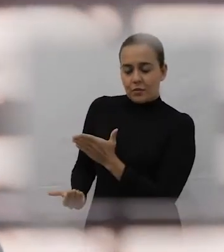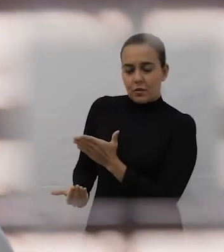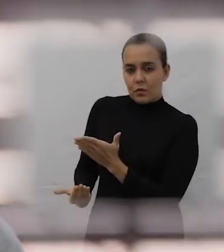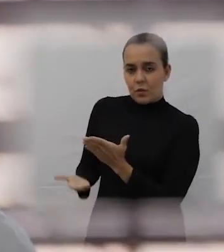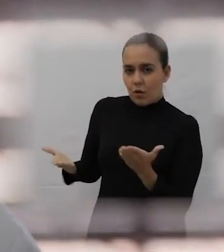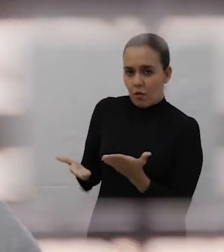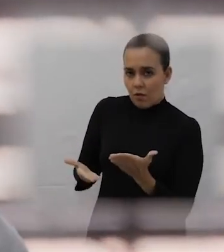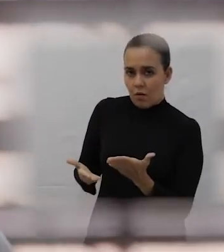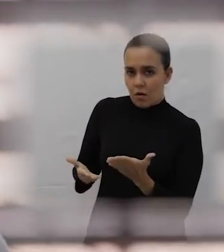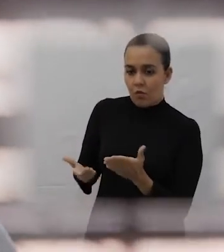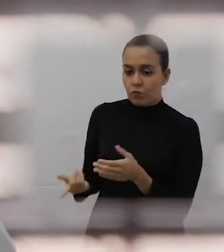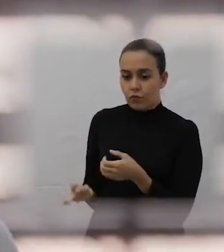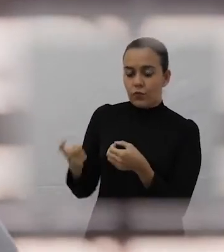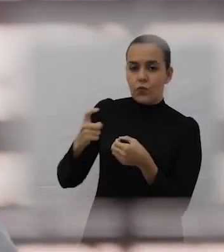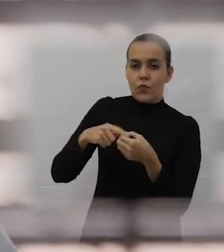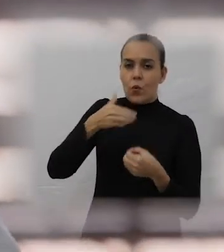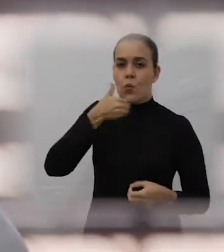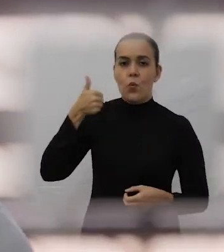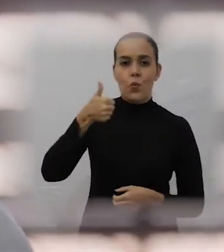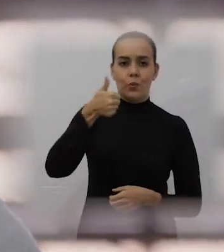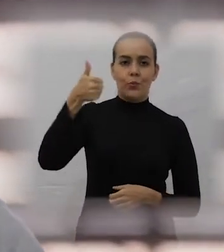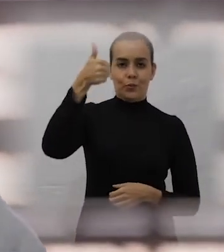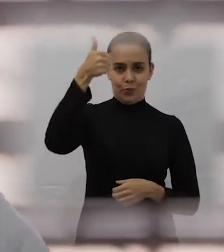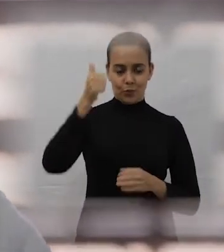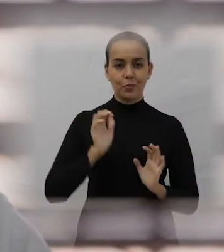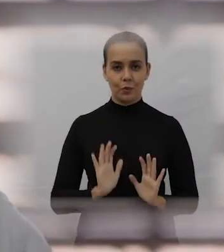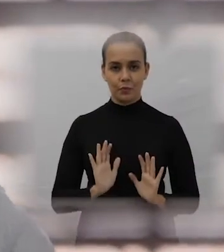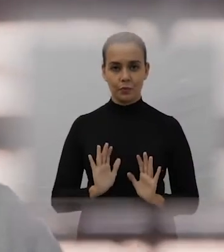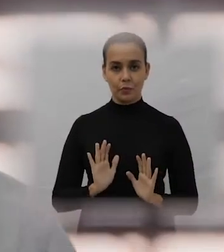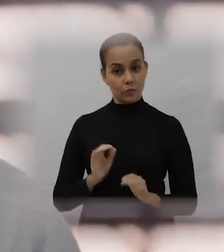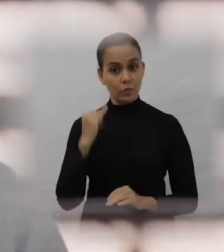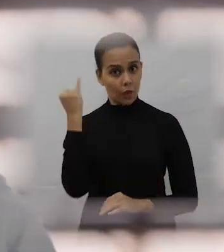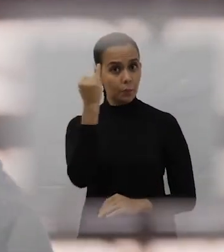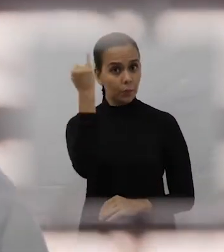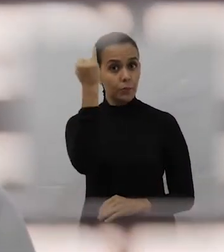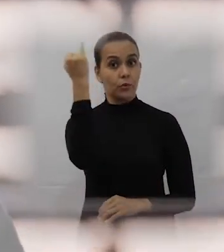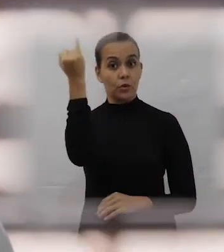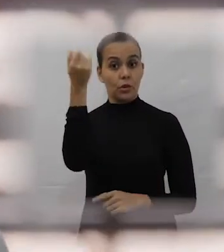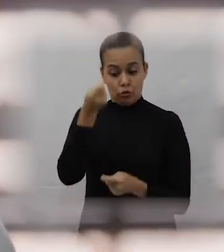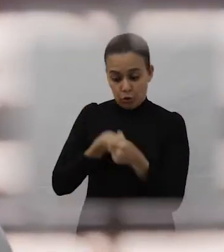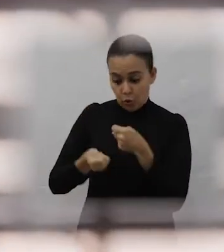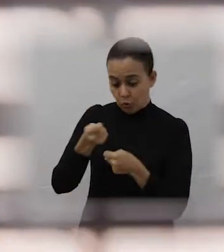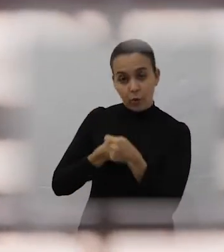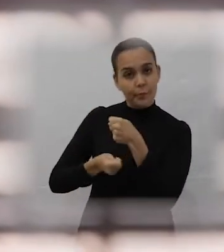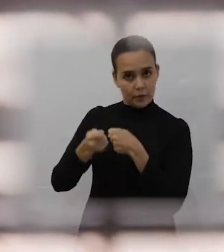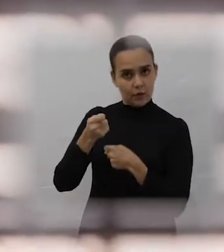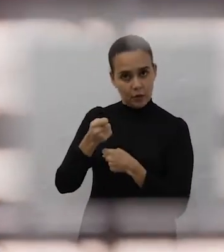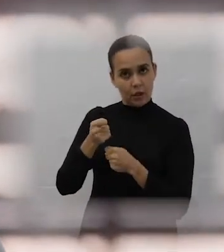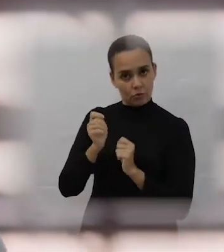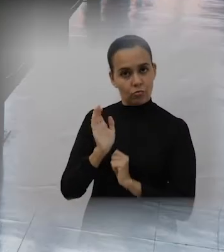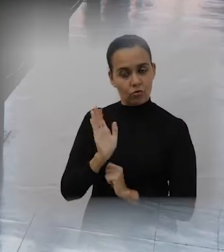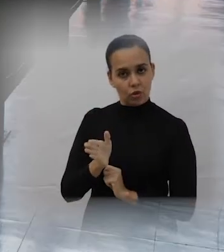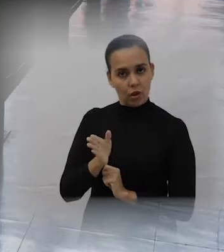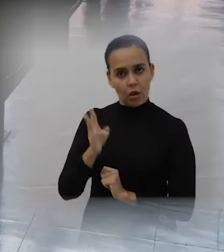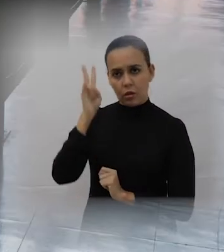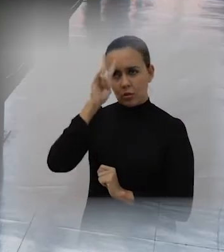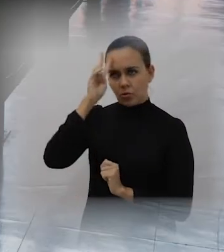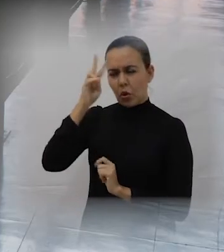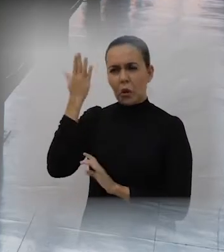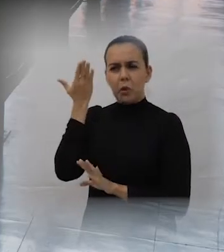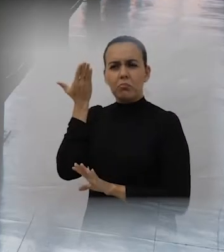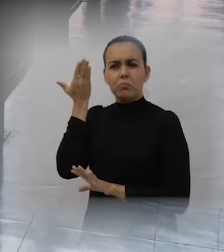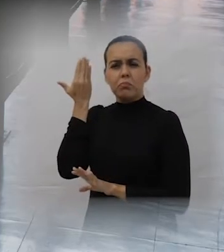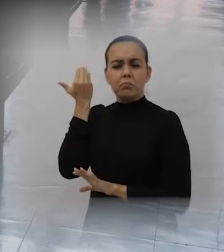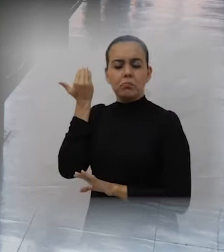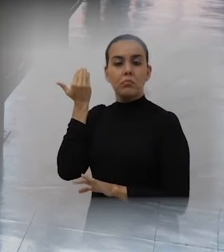vista econômico, tem uma riqueza material grande, historicamente, à exceção de um, dois séculos, que é pouco se a gente pensar na história mundial. Então veja